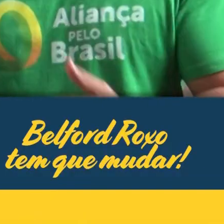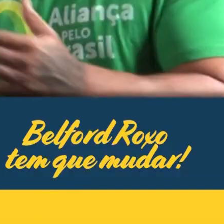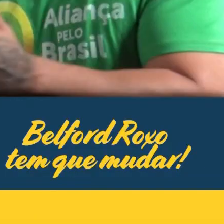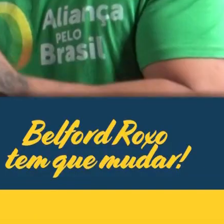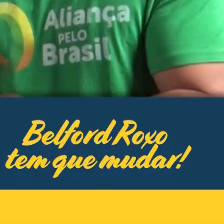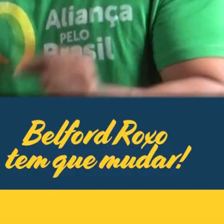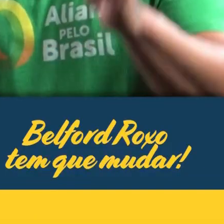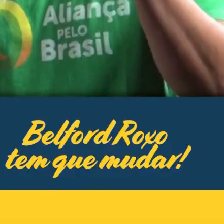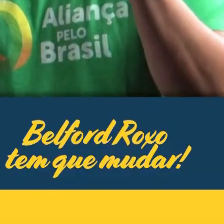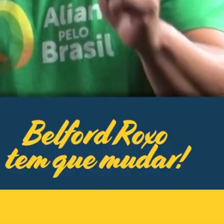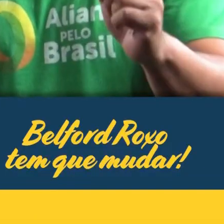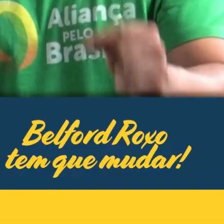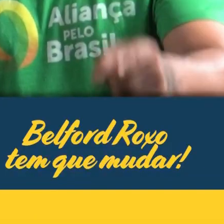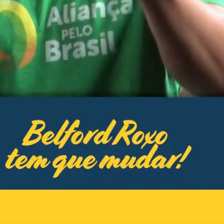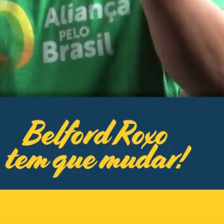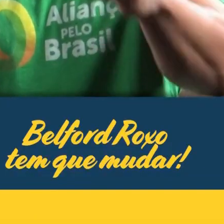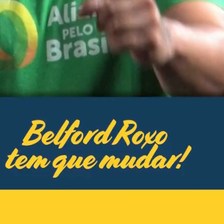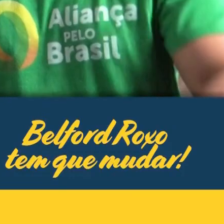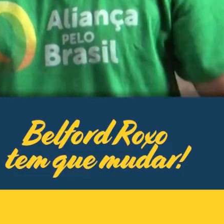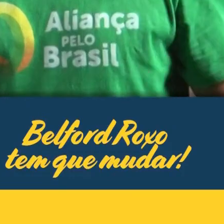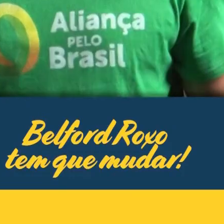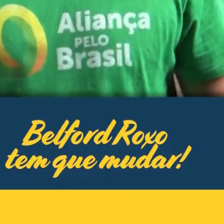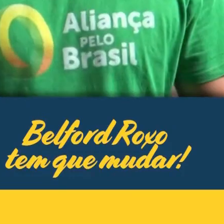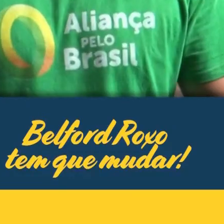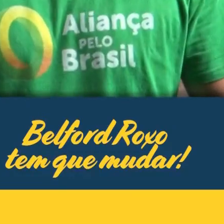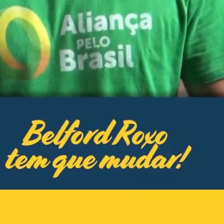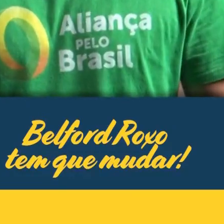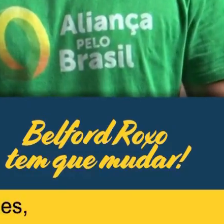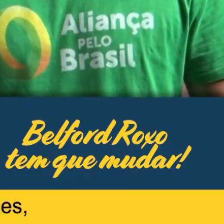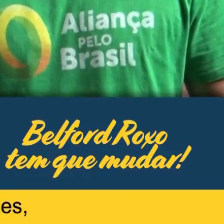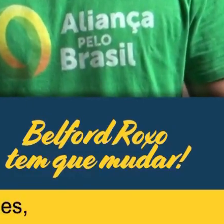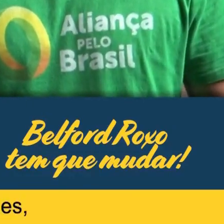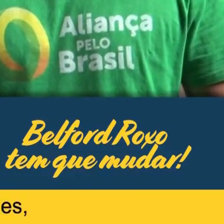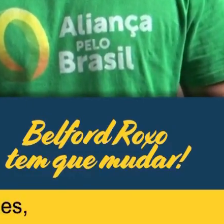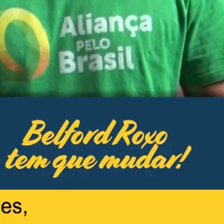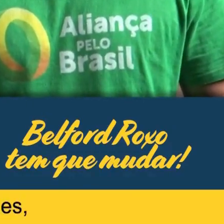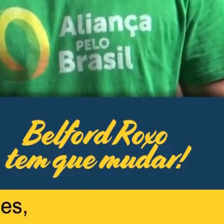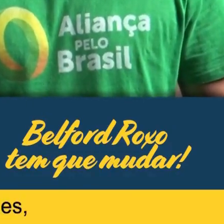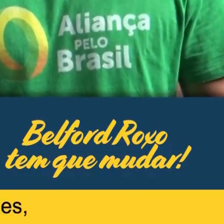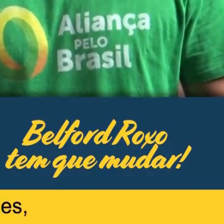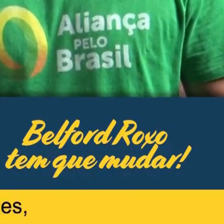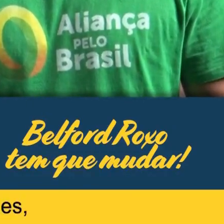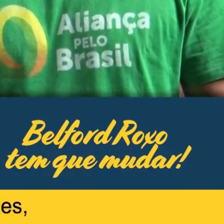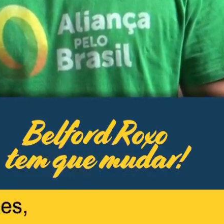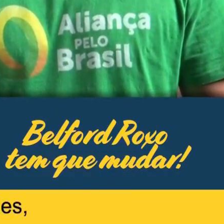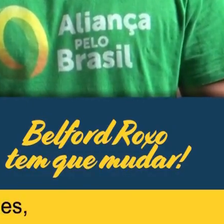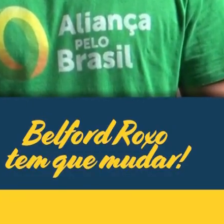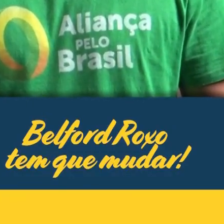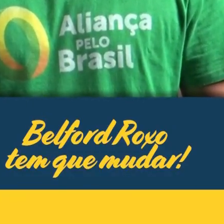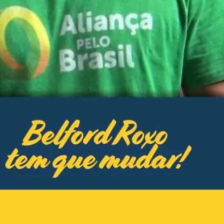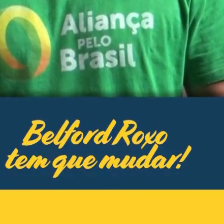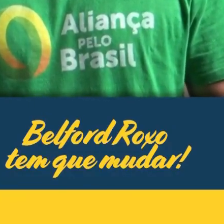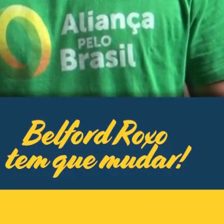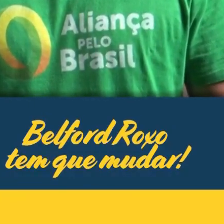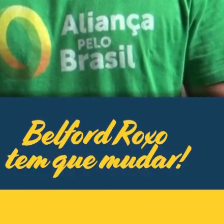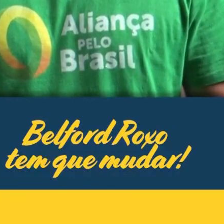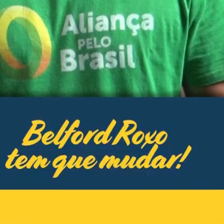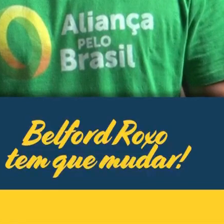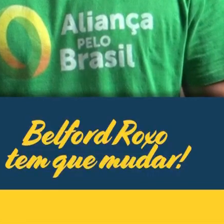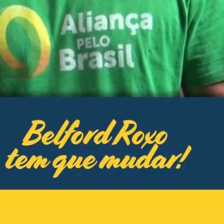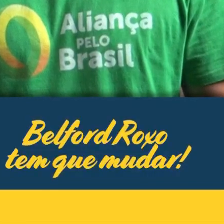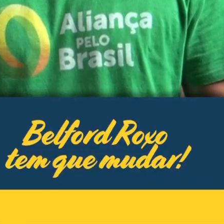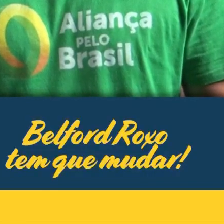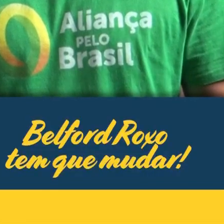Belfor Roxo. E esse nome é Júnior Cruz, número 55. É isso aí, pessoal. Deputado estadual Anderson Moraes. Se eu e o